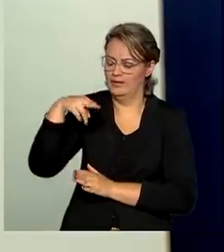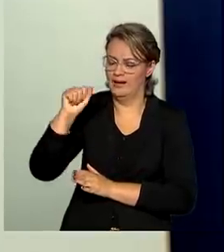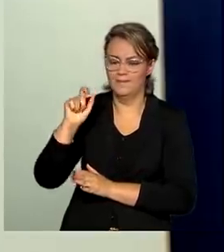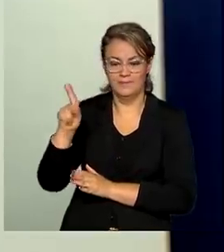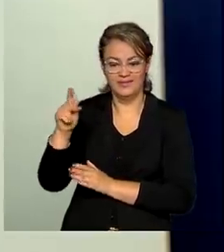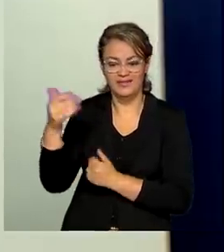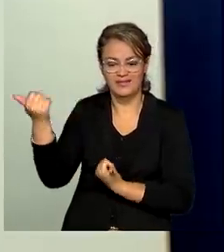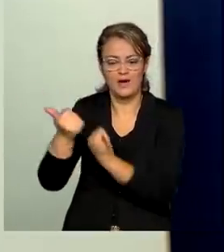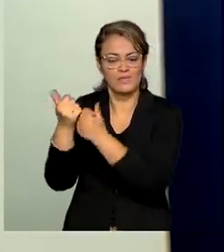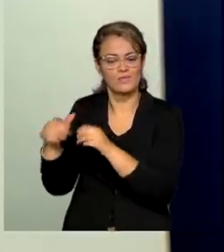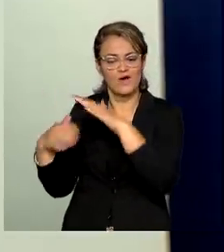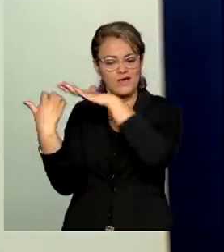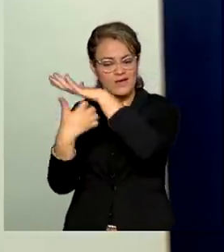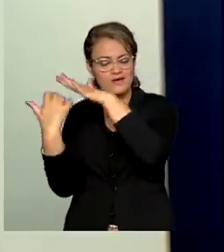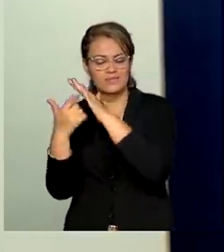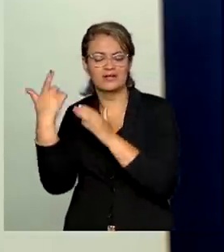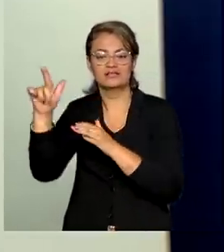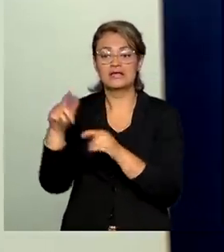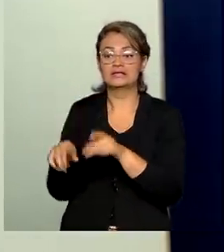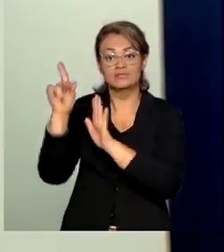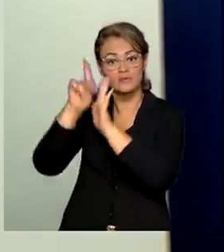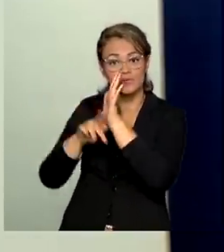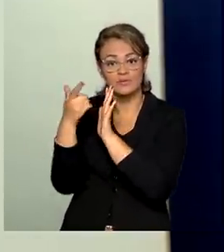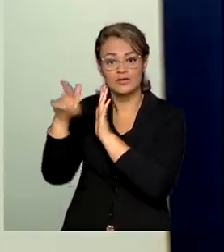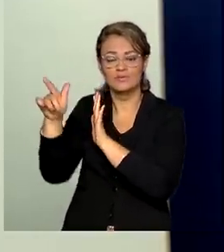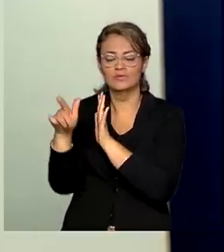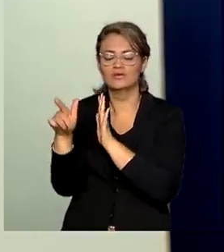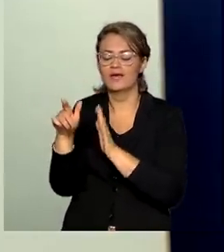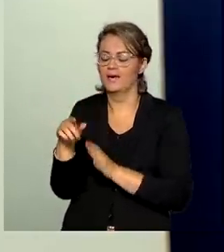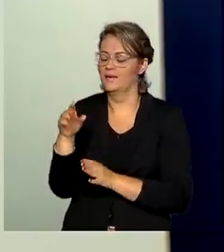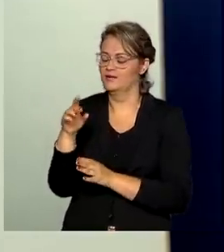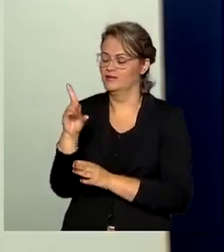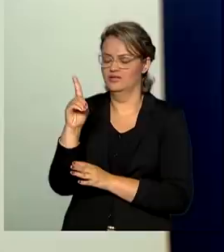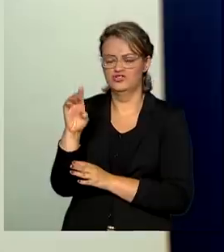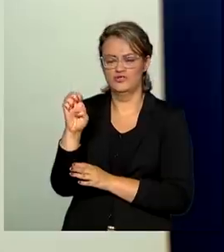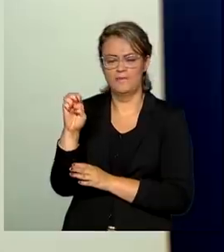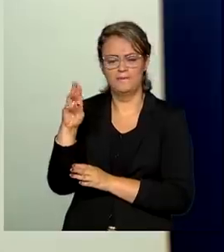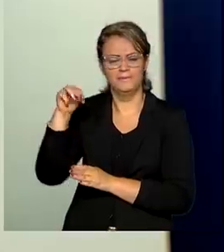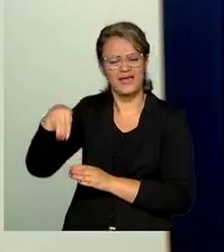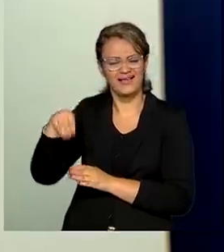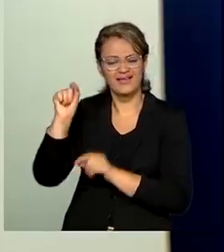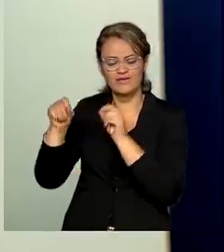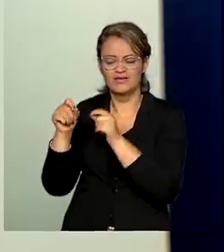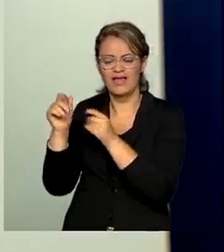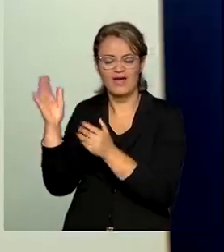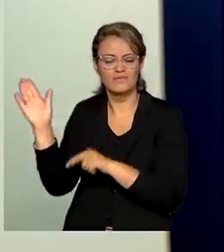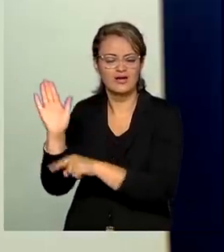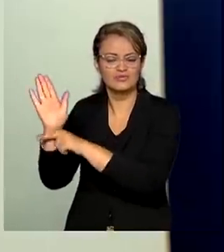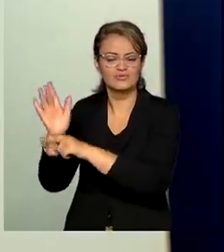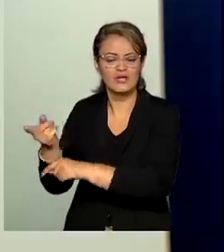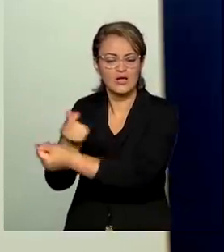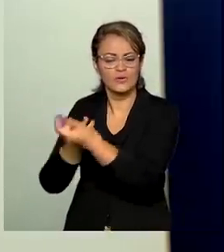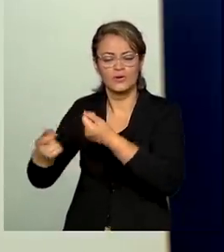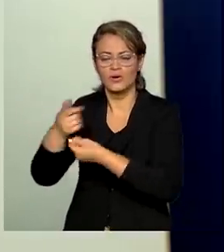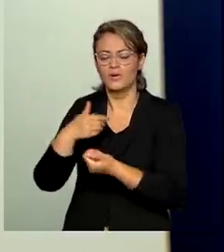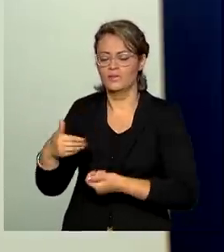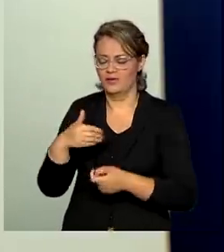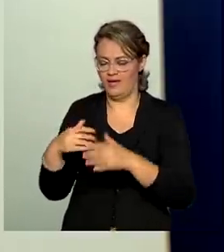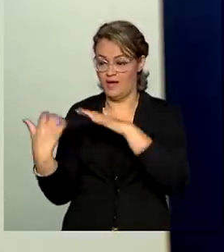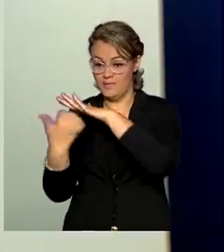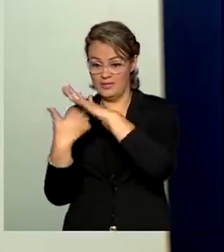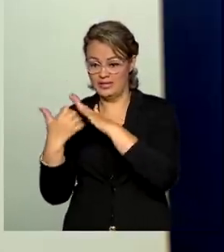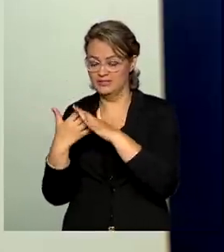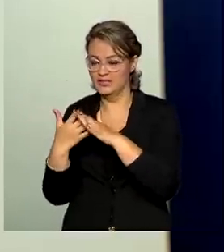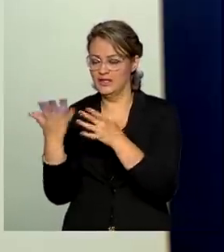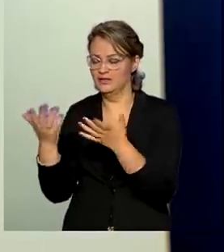Pequenas Empresas, e também ao programa chamado de BEM, que é justamente o benefício econômico daquelas empresas que se comprometem